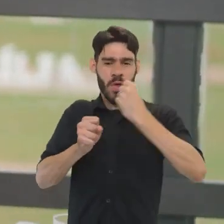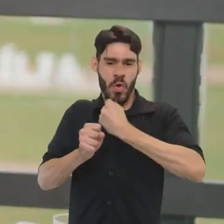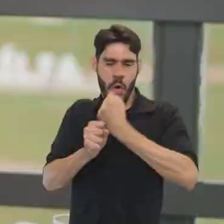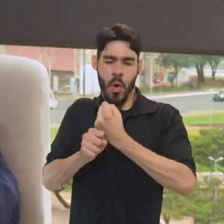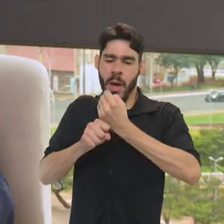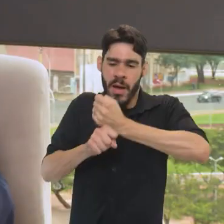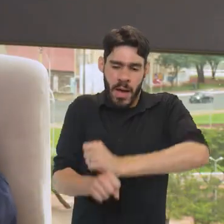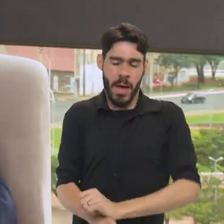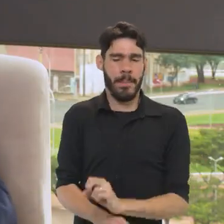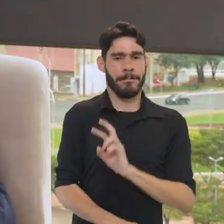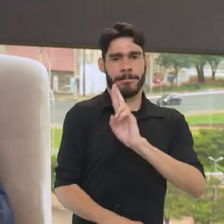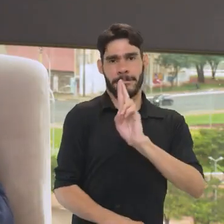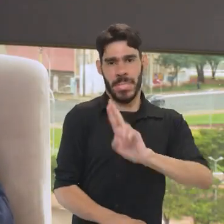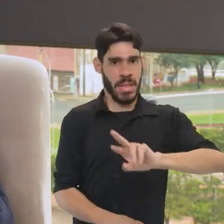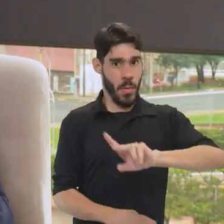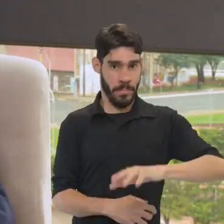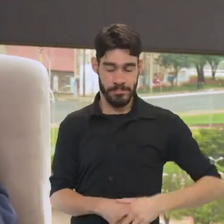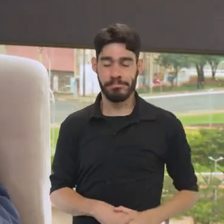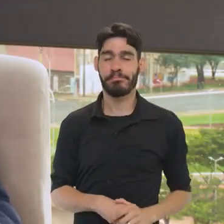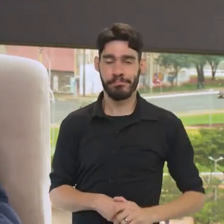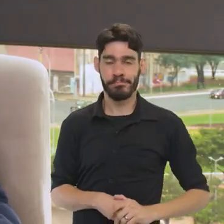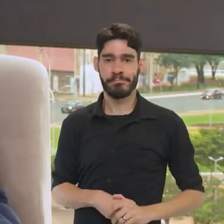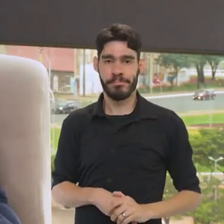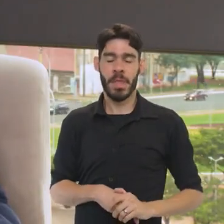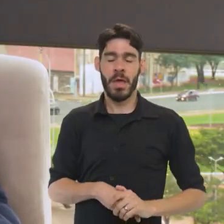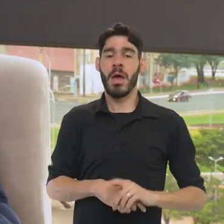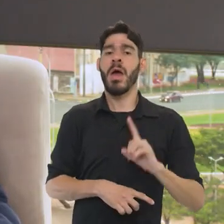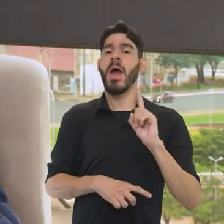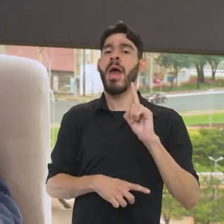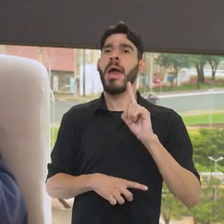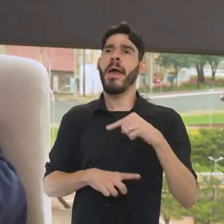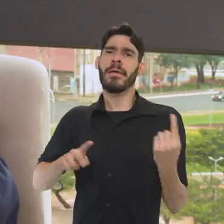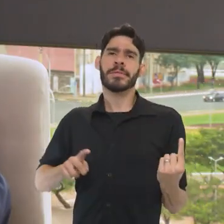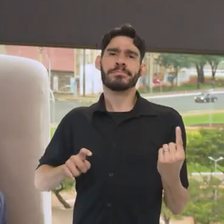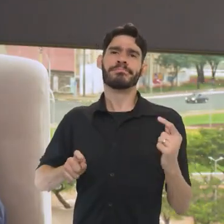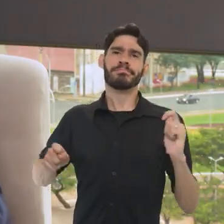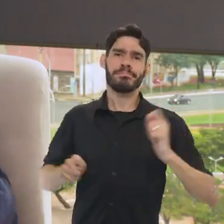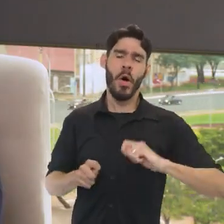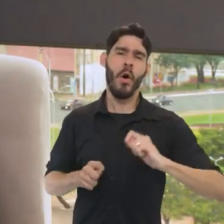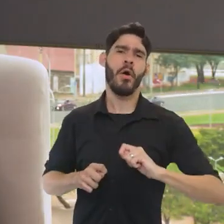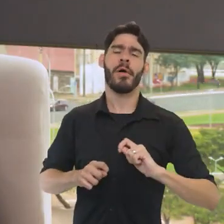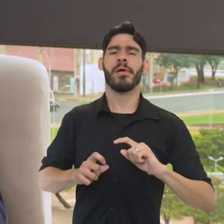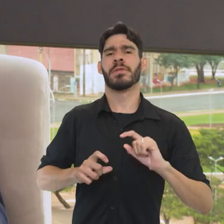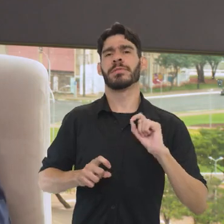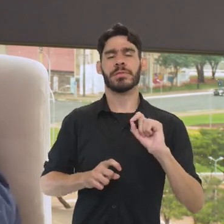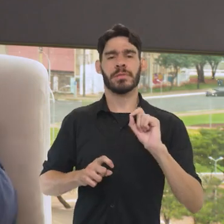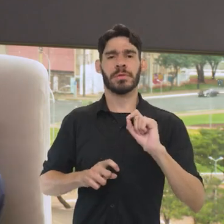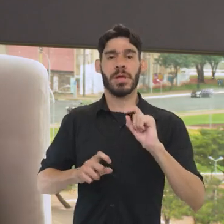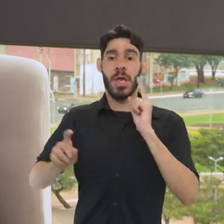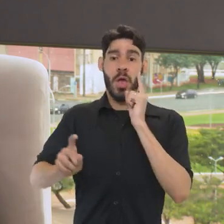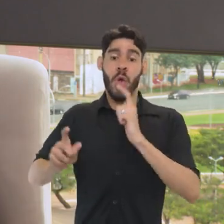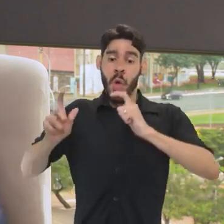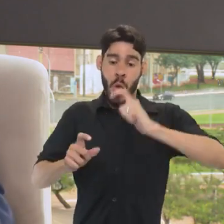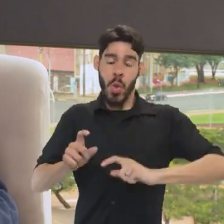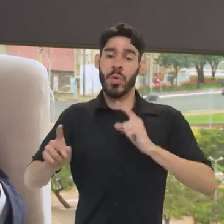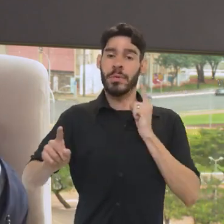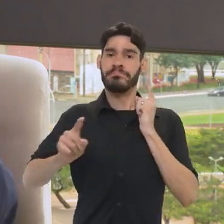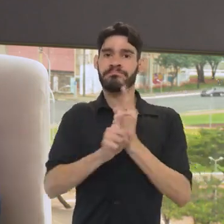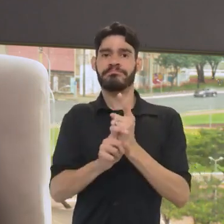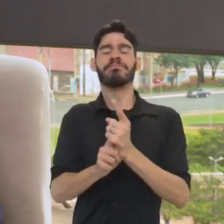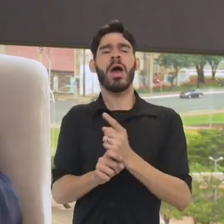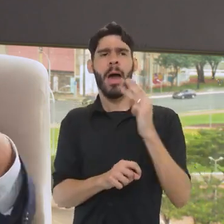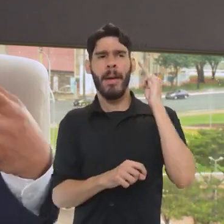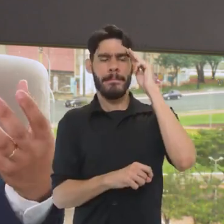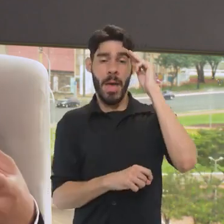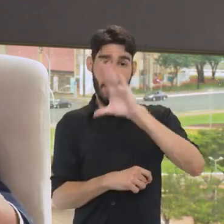mão de obra não escravizada no Brasil e que serviu, e tem servido, para este ponto de encontro,